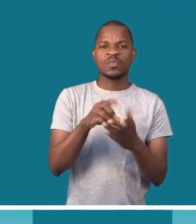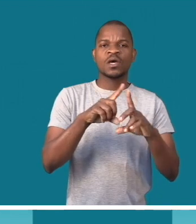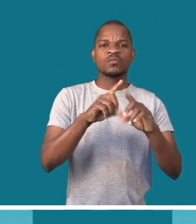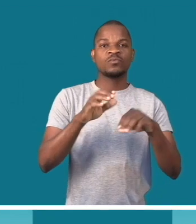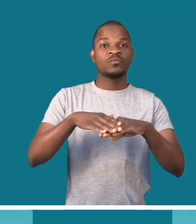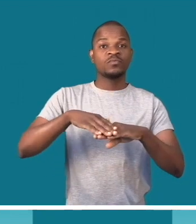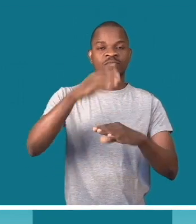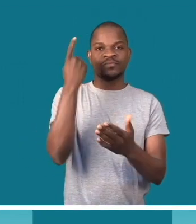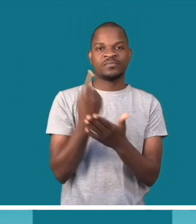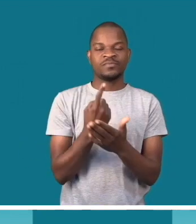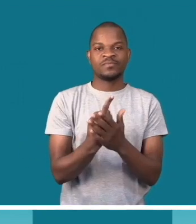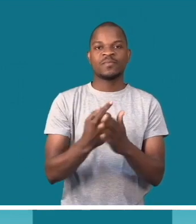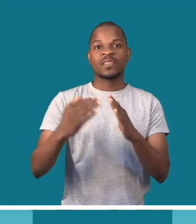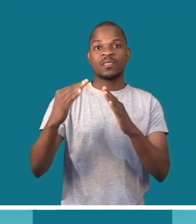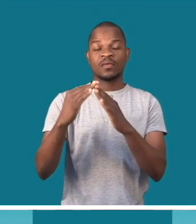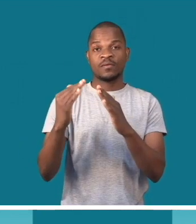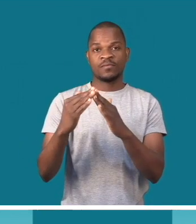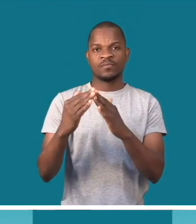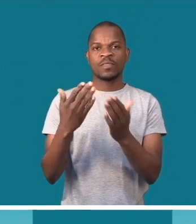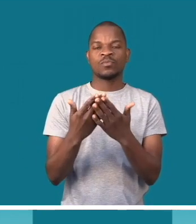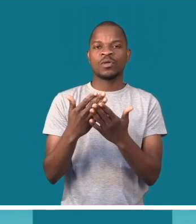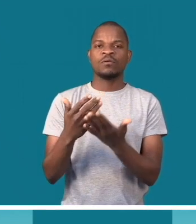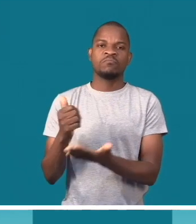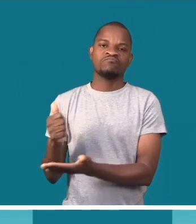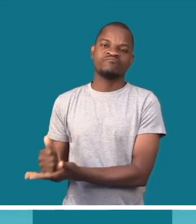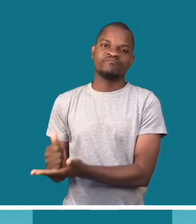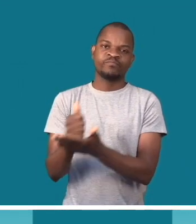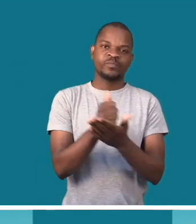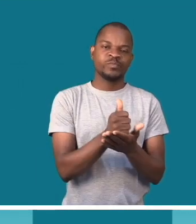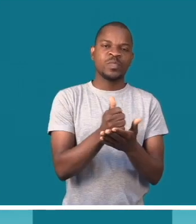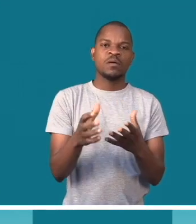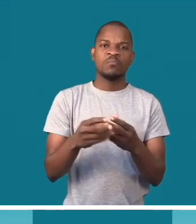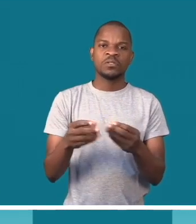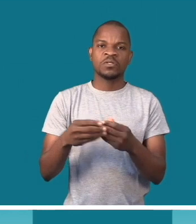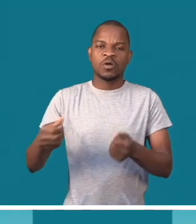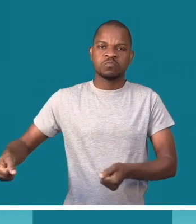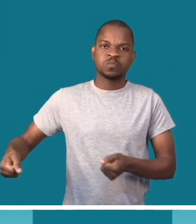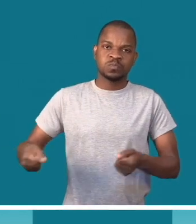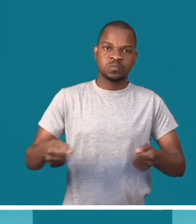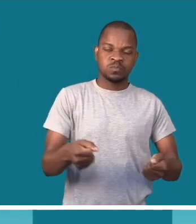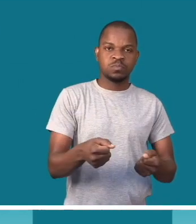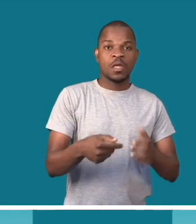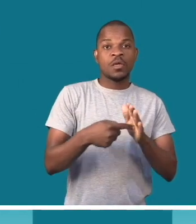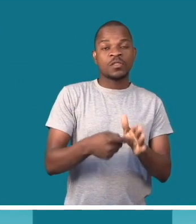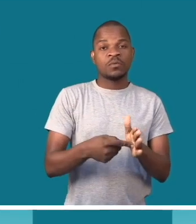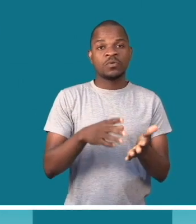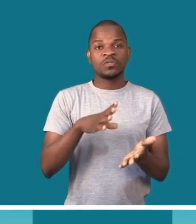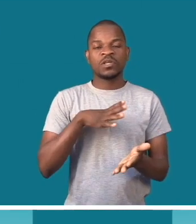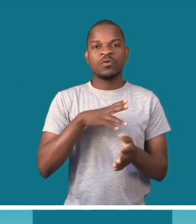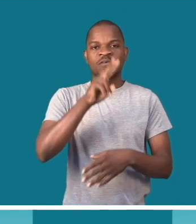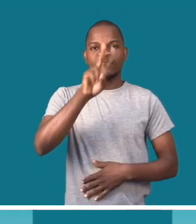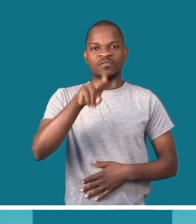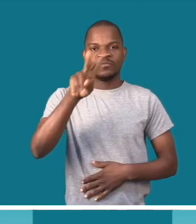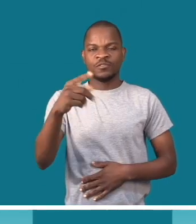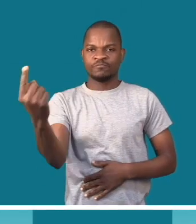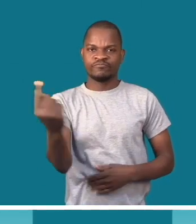totalmente indispensável também nas nossas casas. Que ajuda a transportar, não é? Quando nós queremos servir as